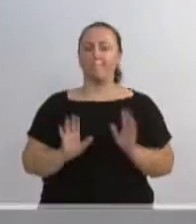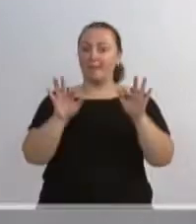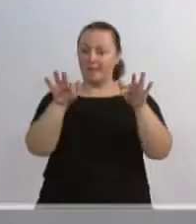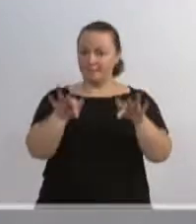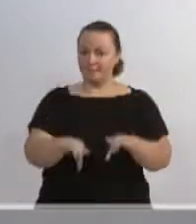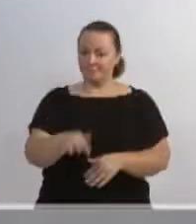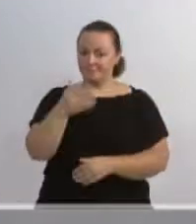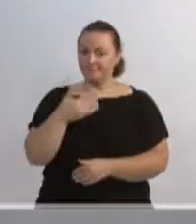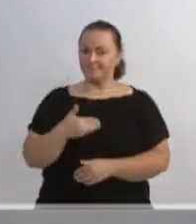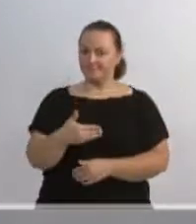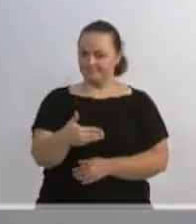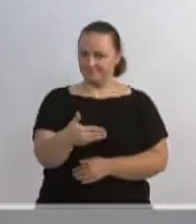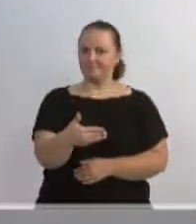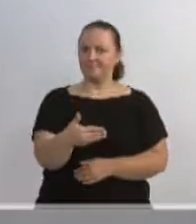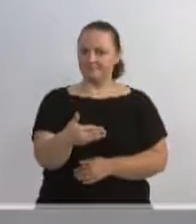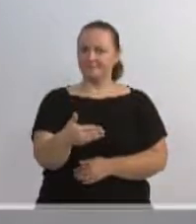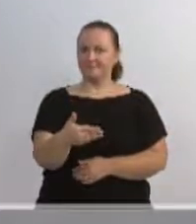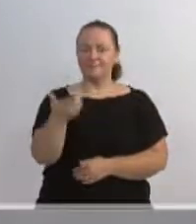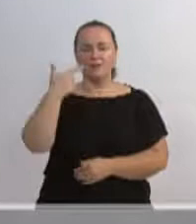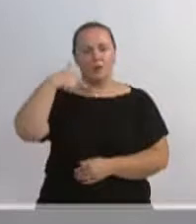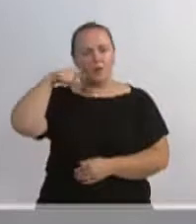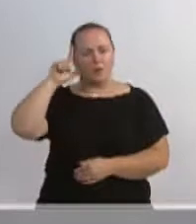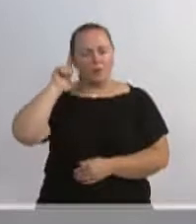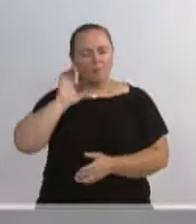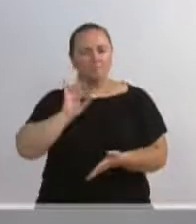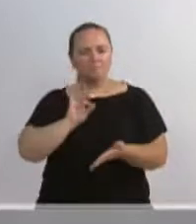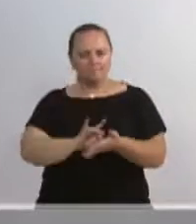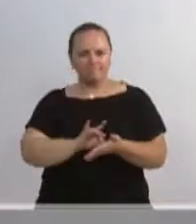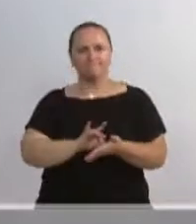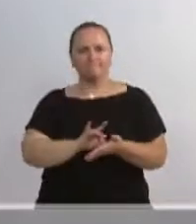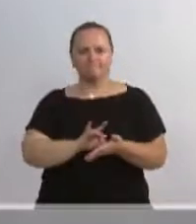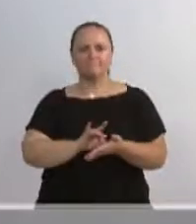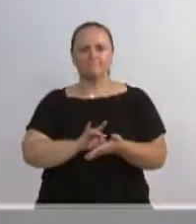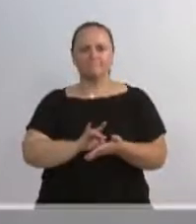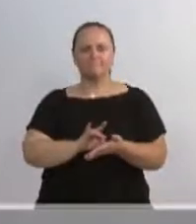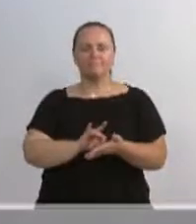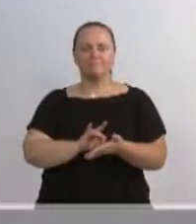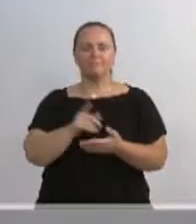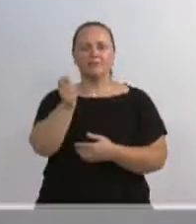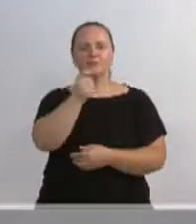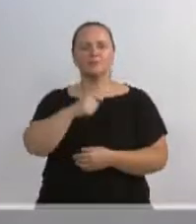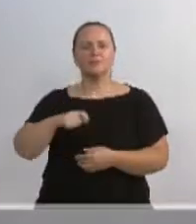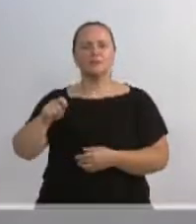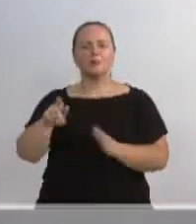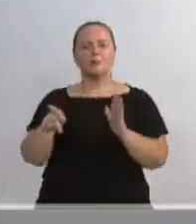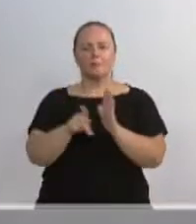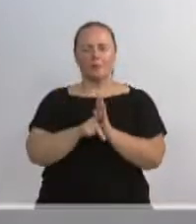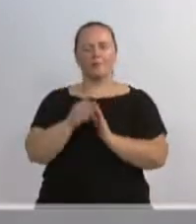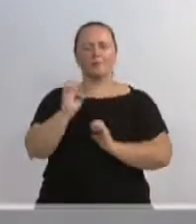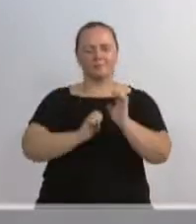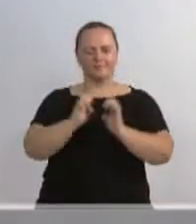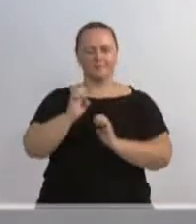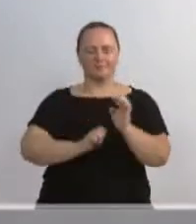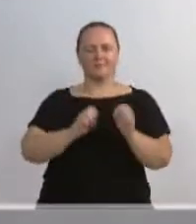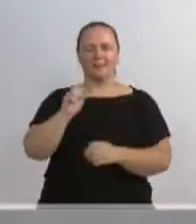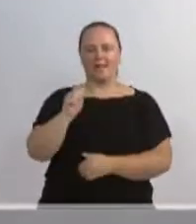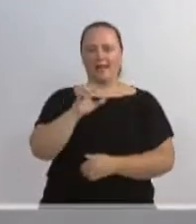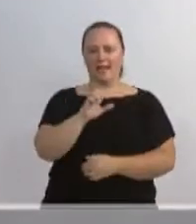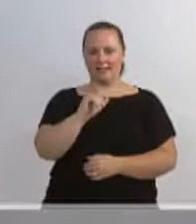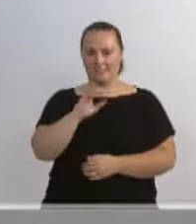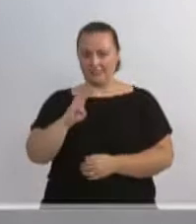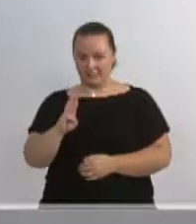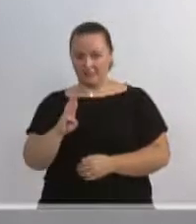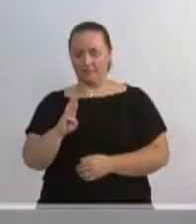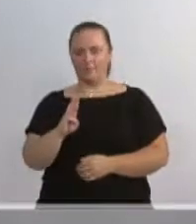quero dizer que ontem, inclusive, na Associação dos Empresários de Blumenau, na CIB, em um